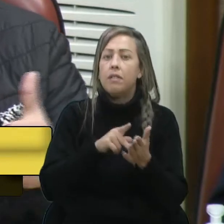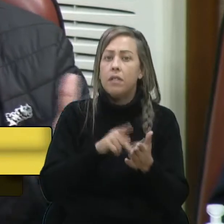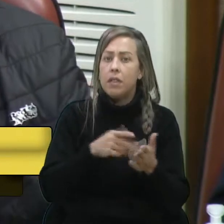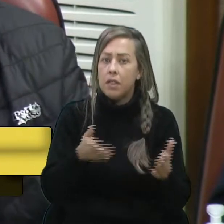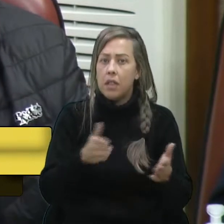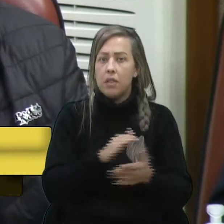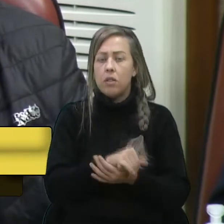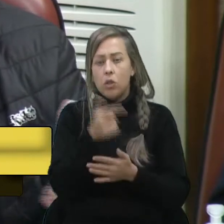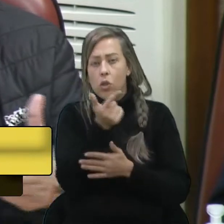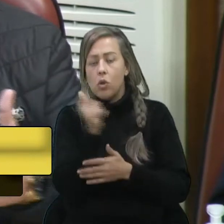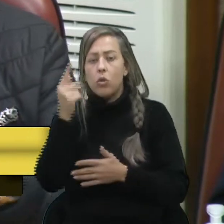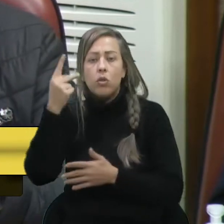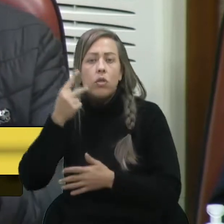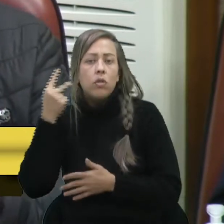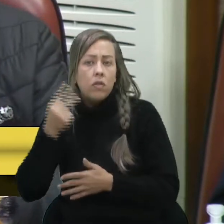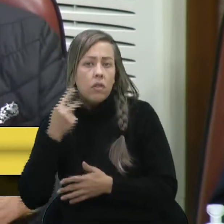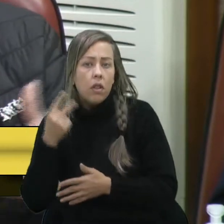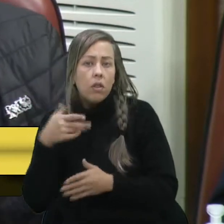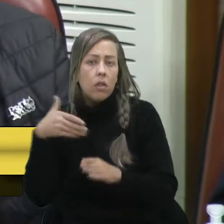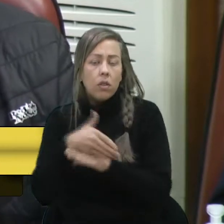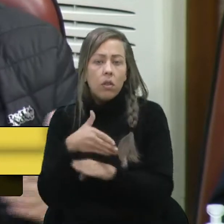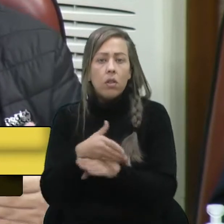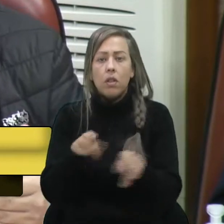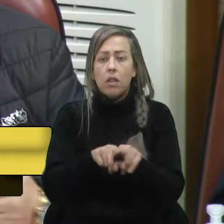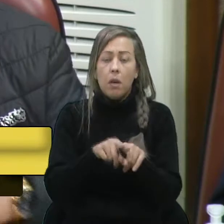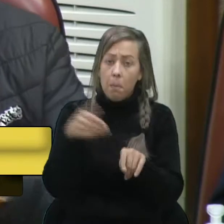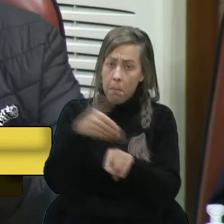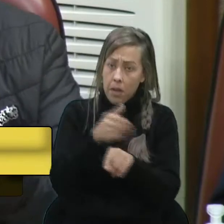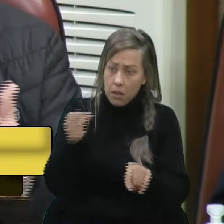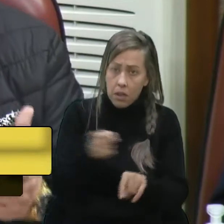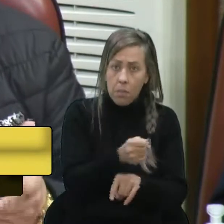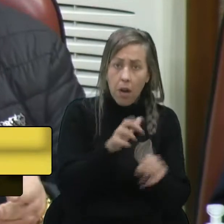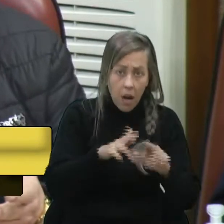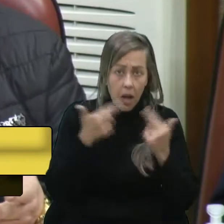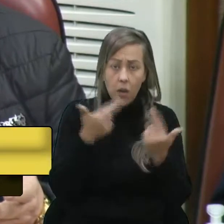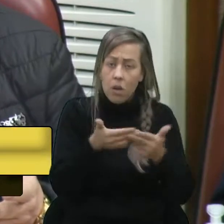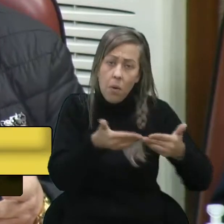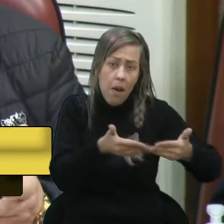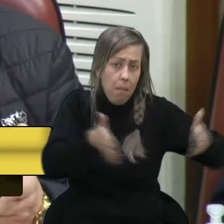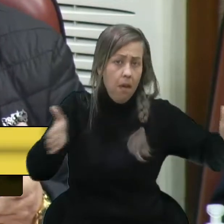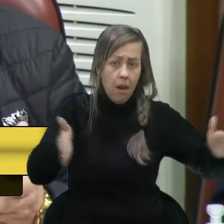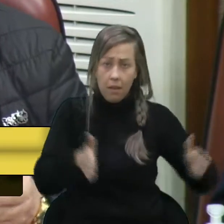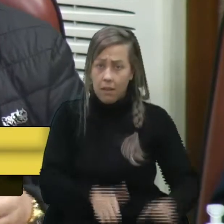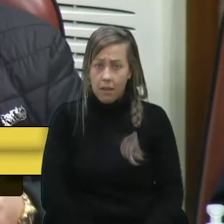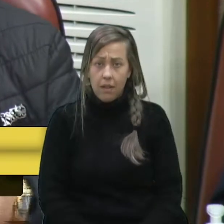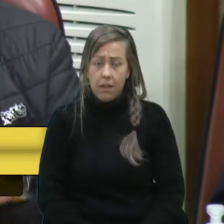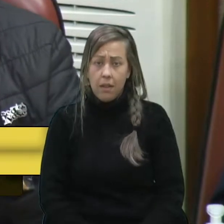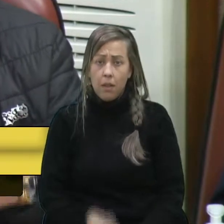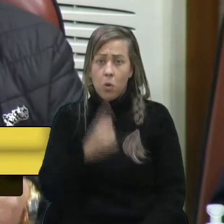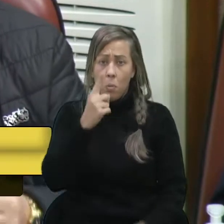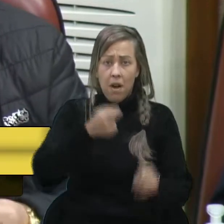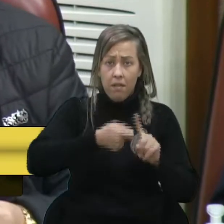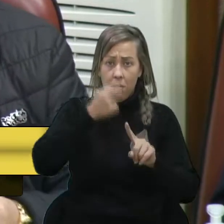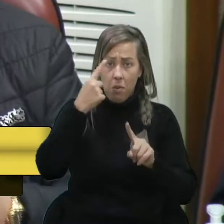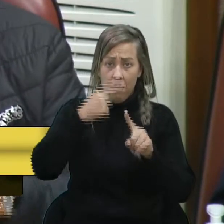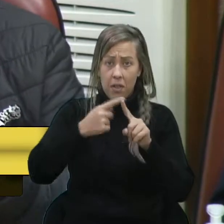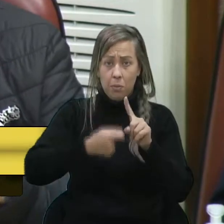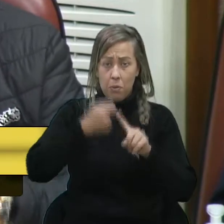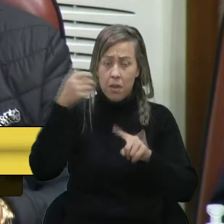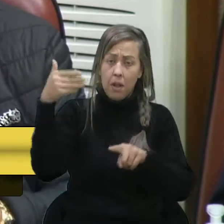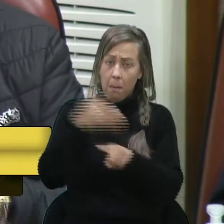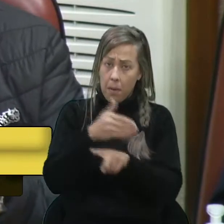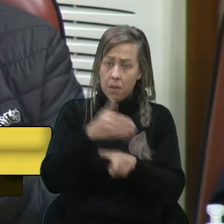E para os outros vereadores que talvez não participaram, que participem. A reunião sempre é aberta, que ela participa